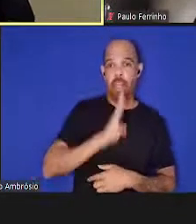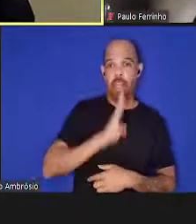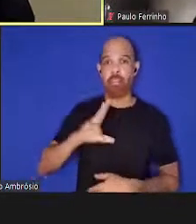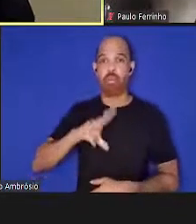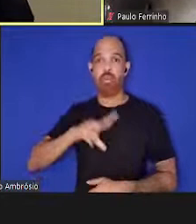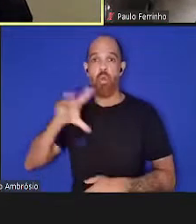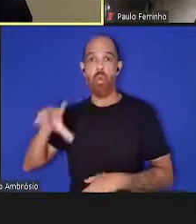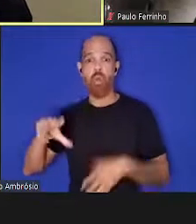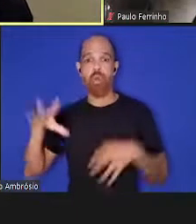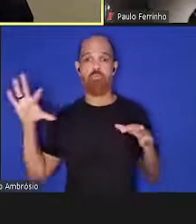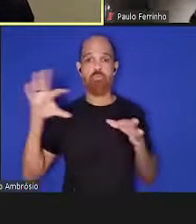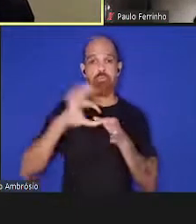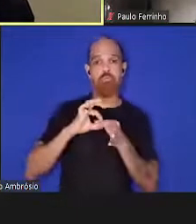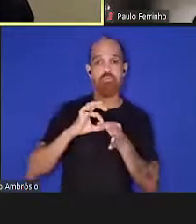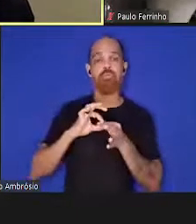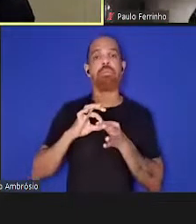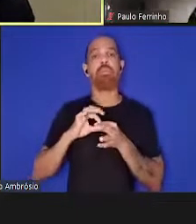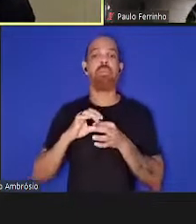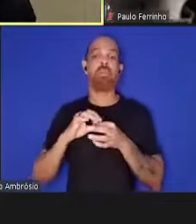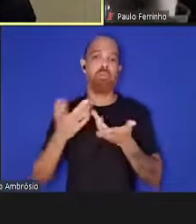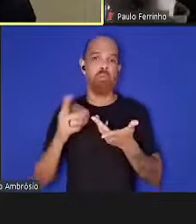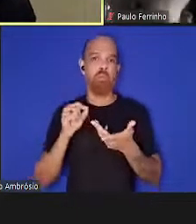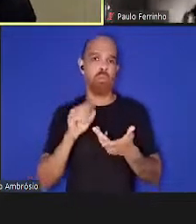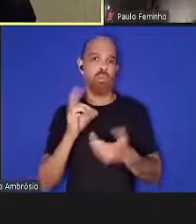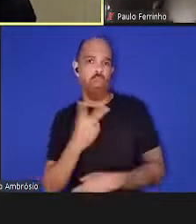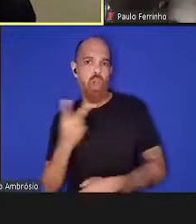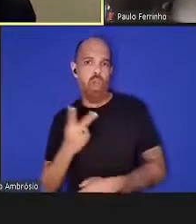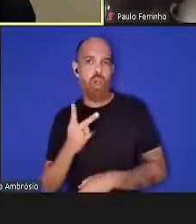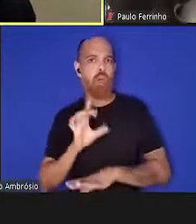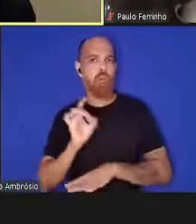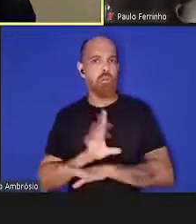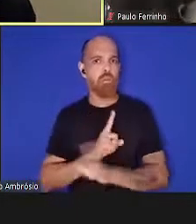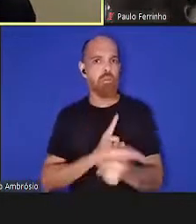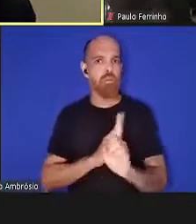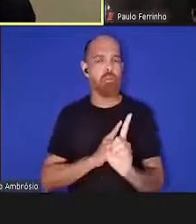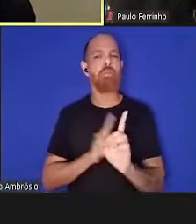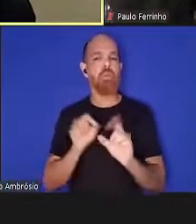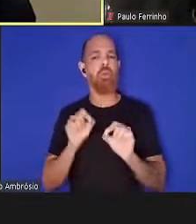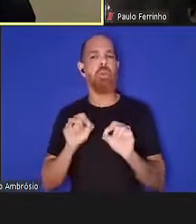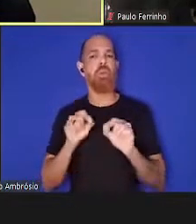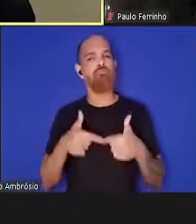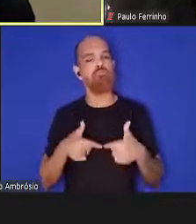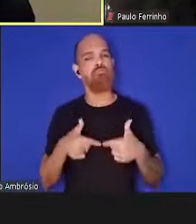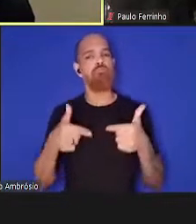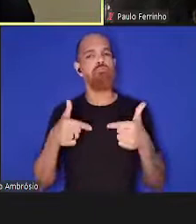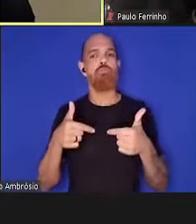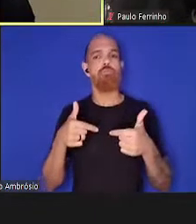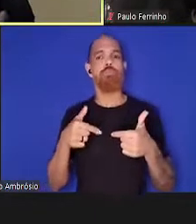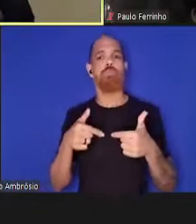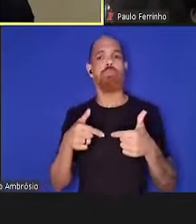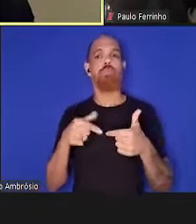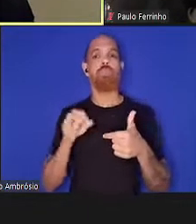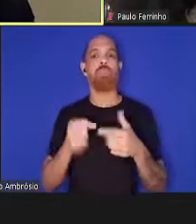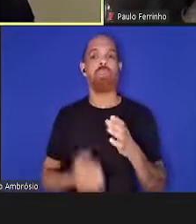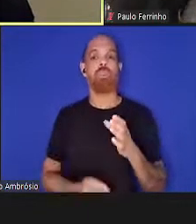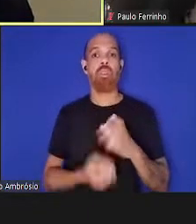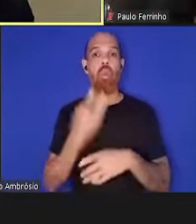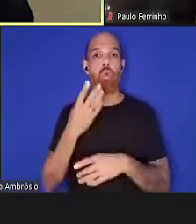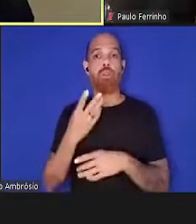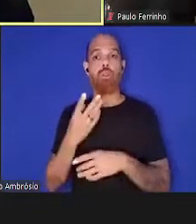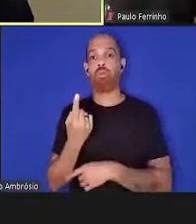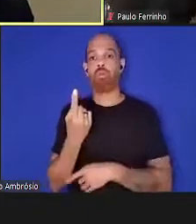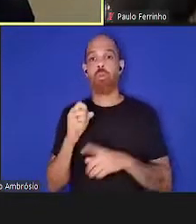não fechado a estas instituições, através da constituição de uma plataforma